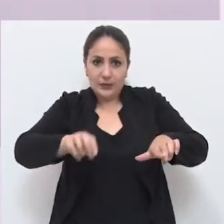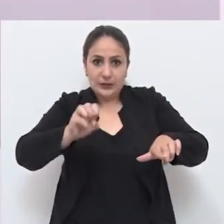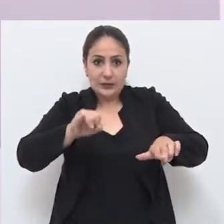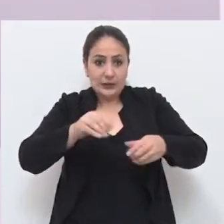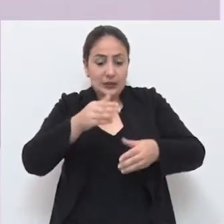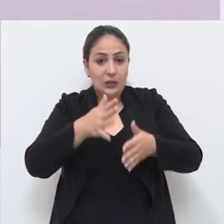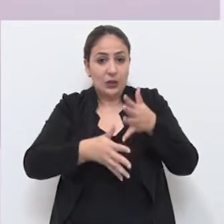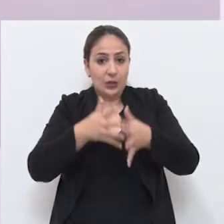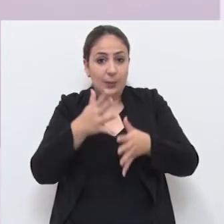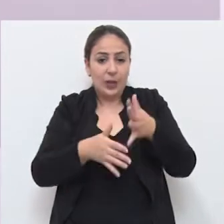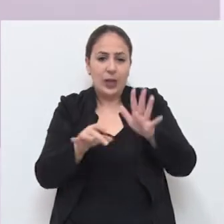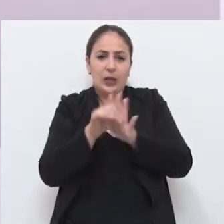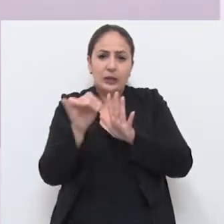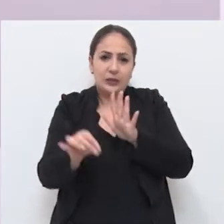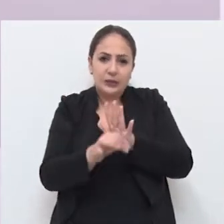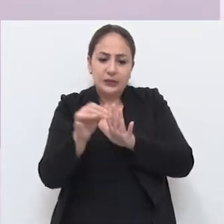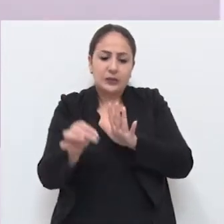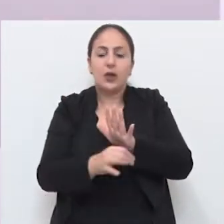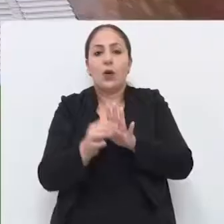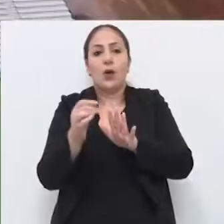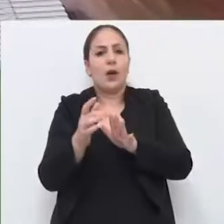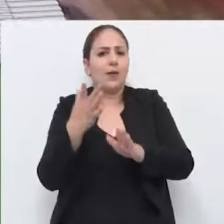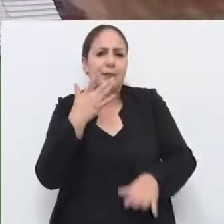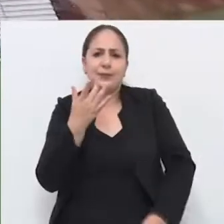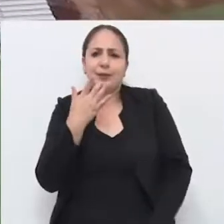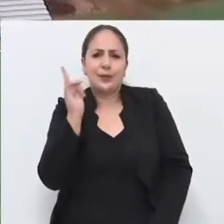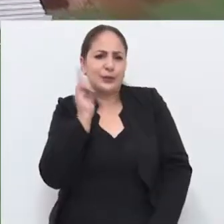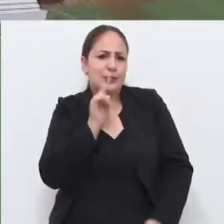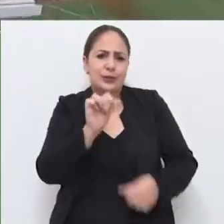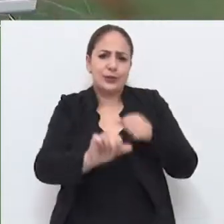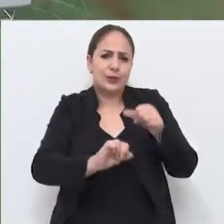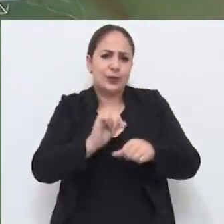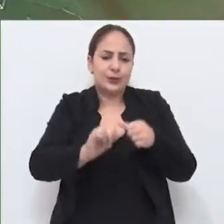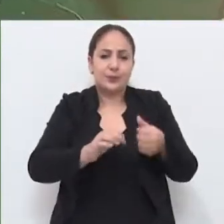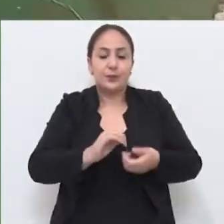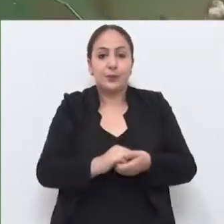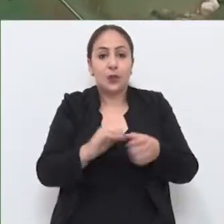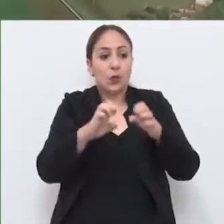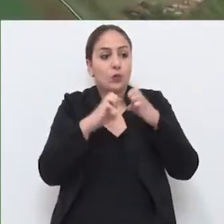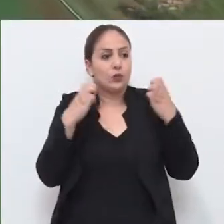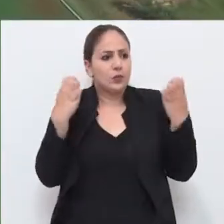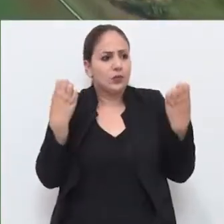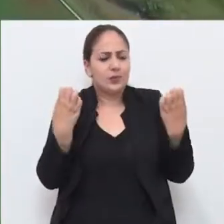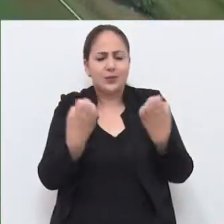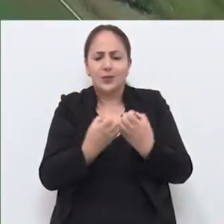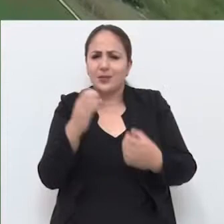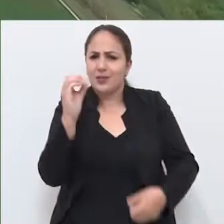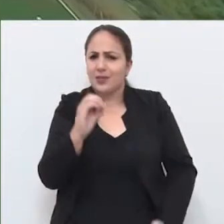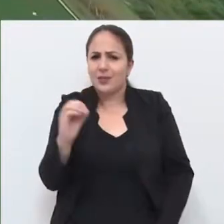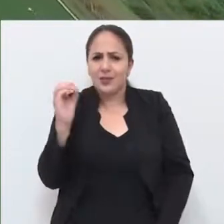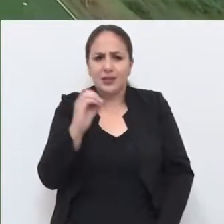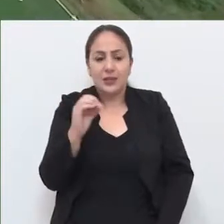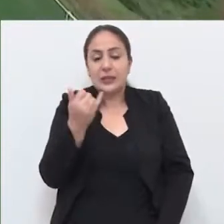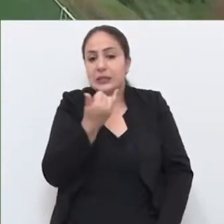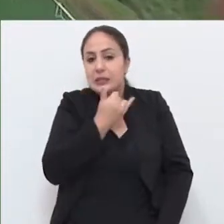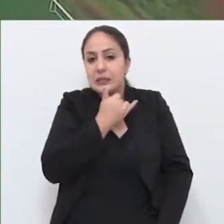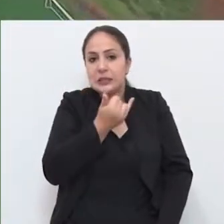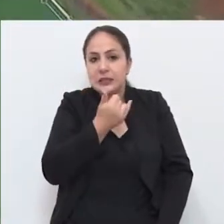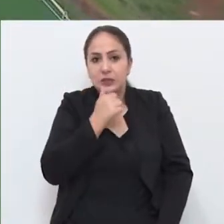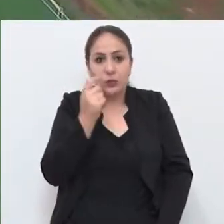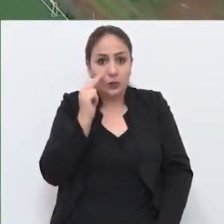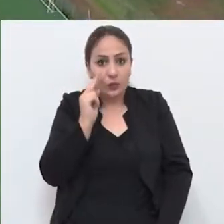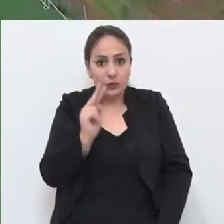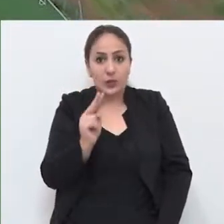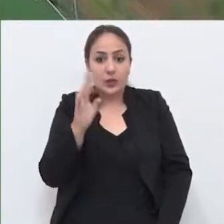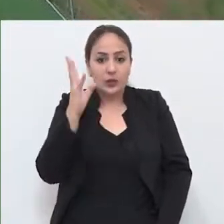se ninguém atrapalhar na questão de licitação, é uma barbada para fazer. Aquele ginásio é maravilhoso, é